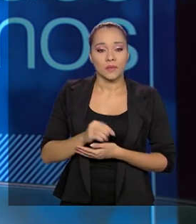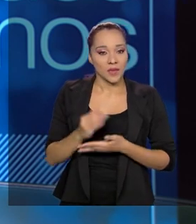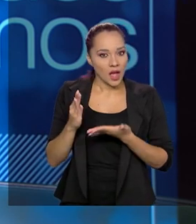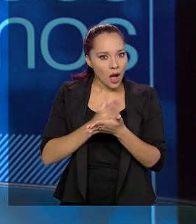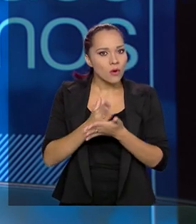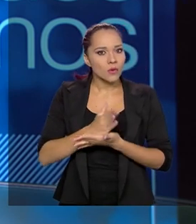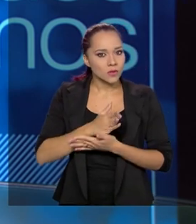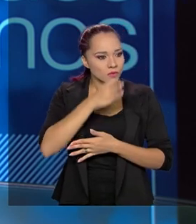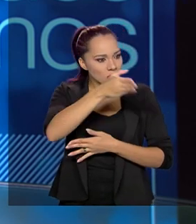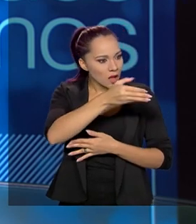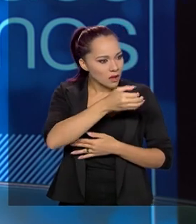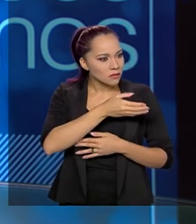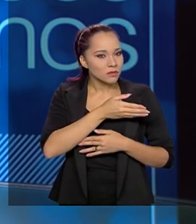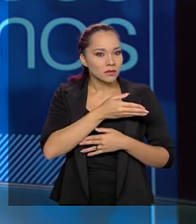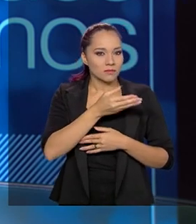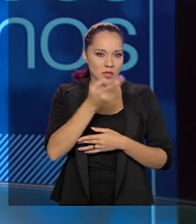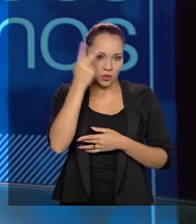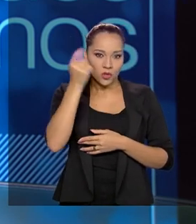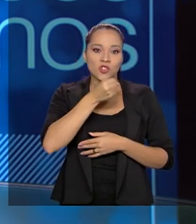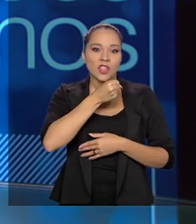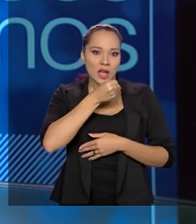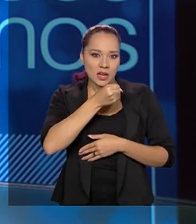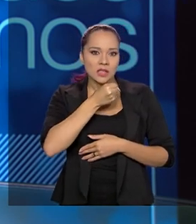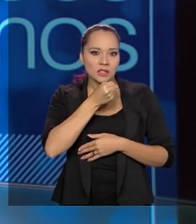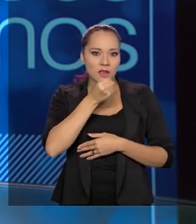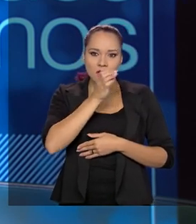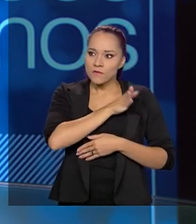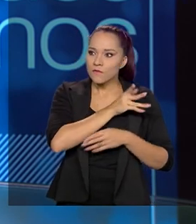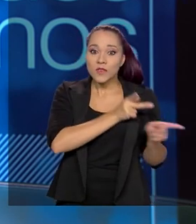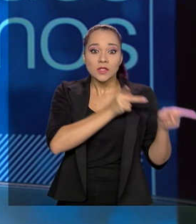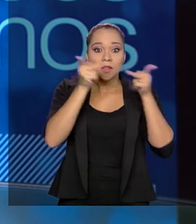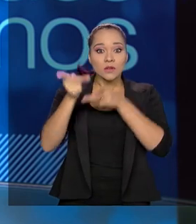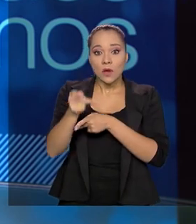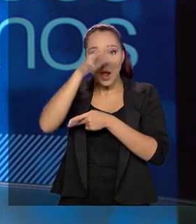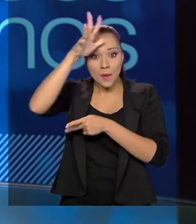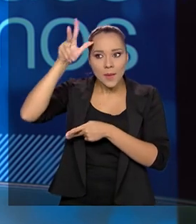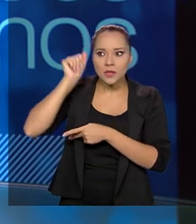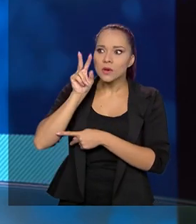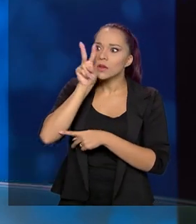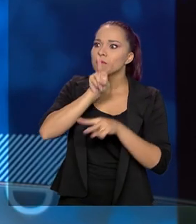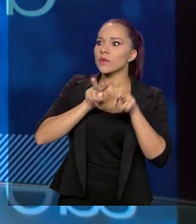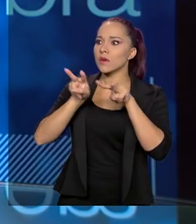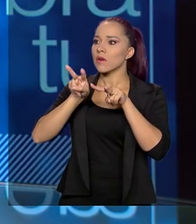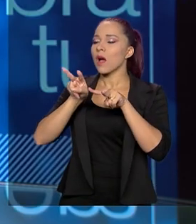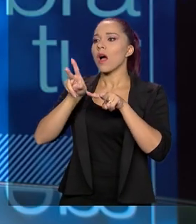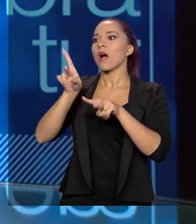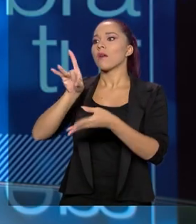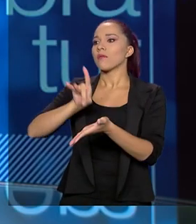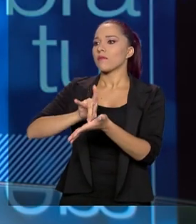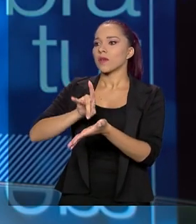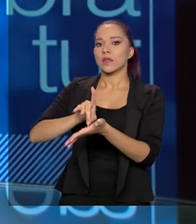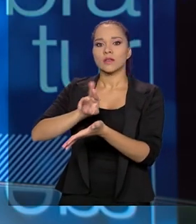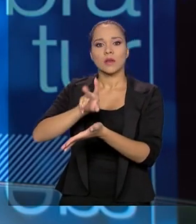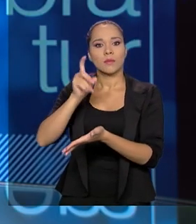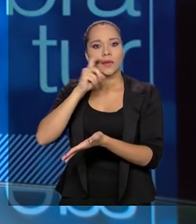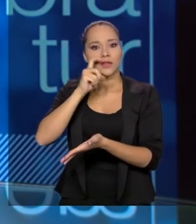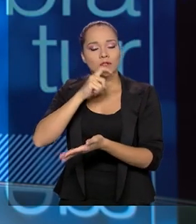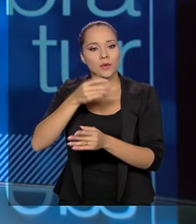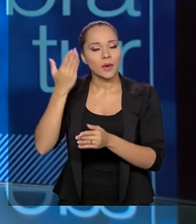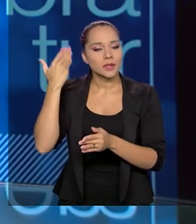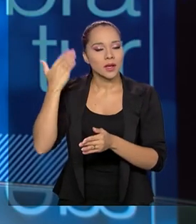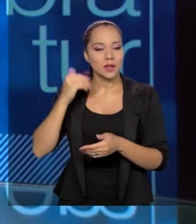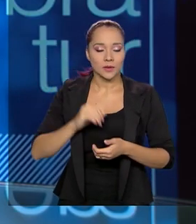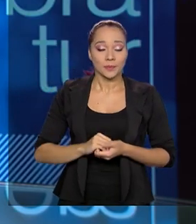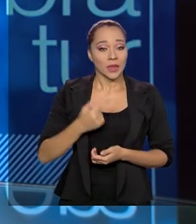foram lá e constataram que realmente não era do jeito que estavam falando, porque a Amazônia, a gente sabe, eu estive lá esse ano, eu fiz uma missão lá, uma